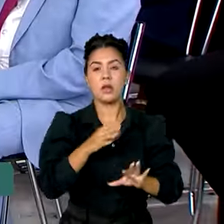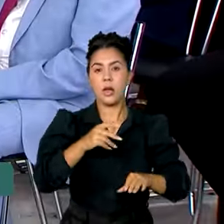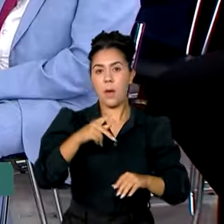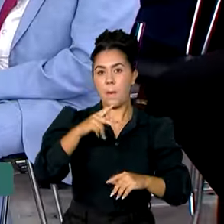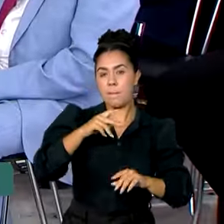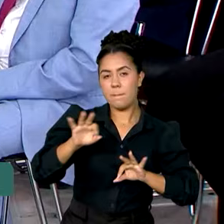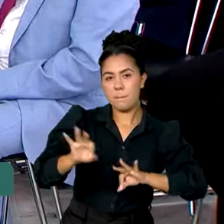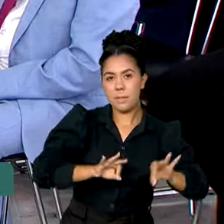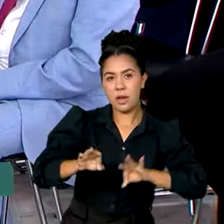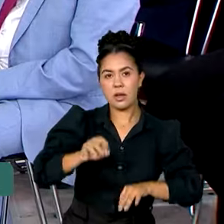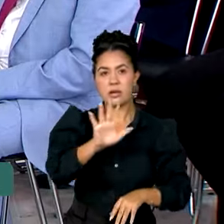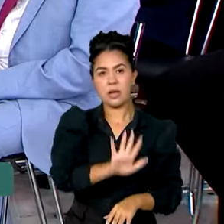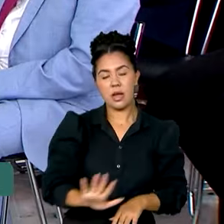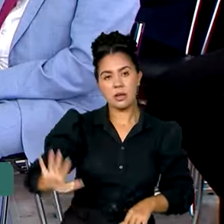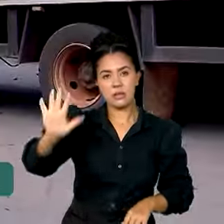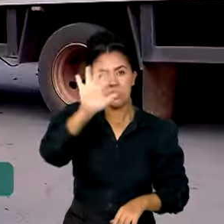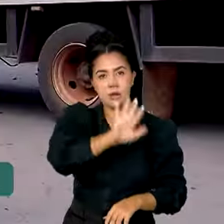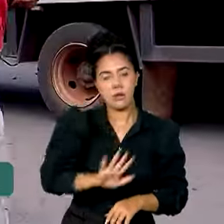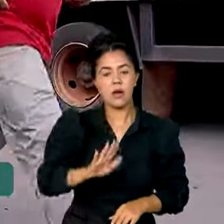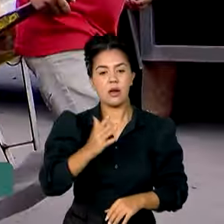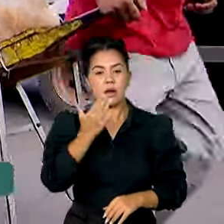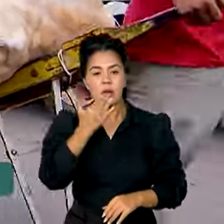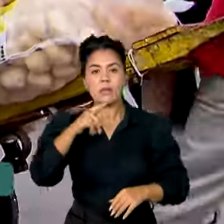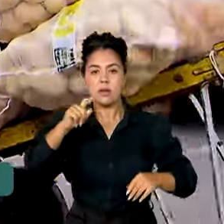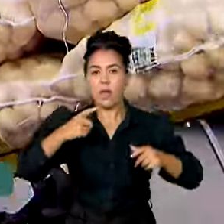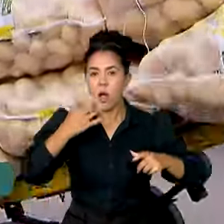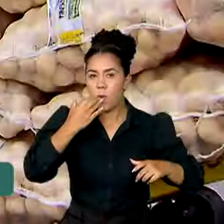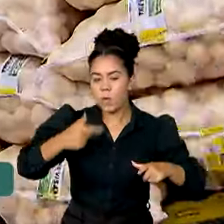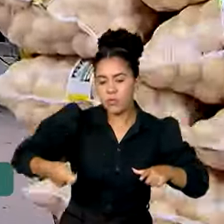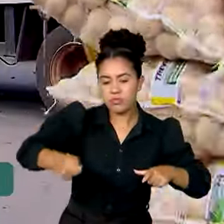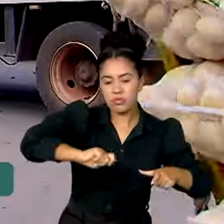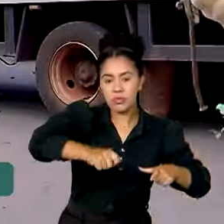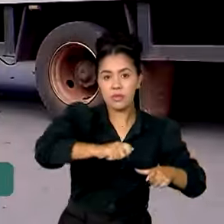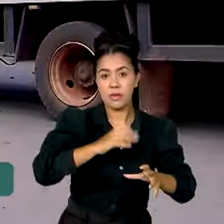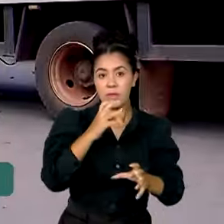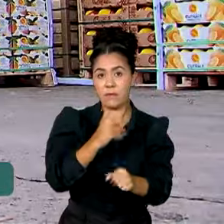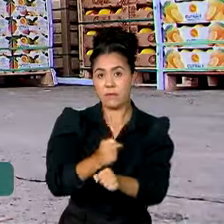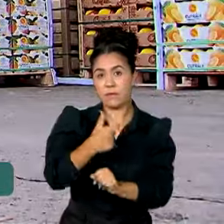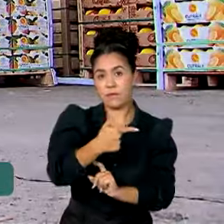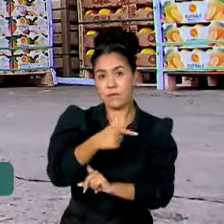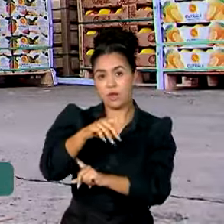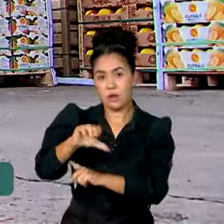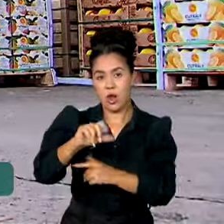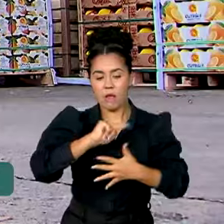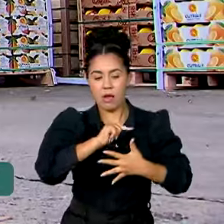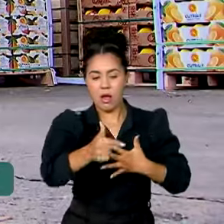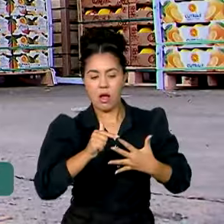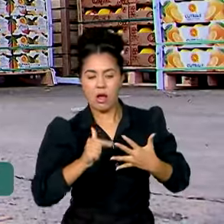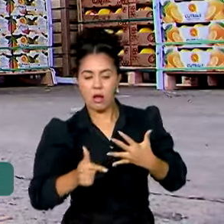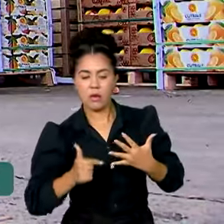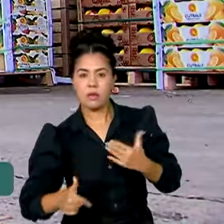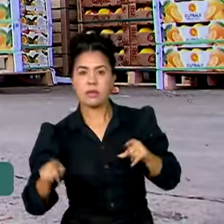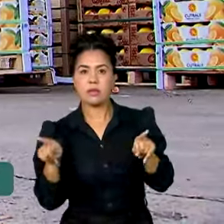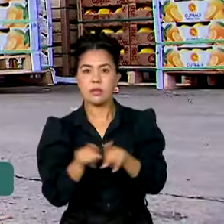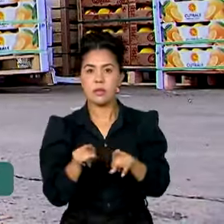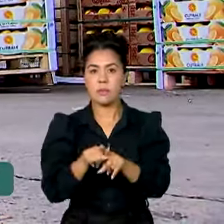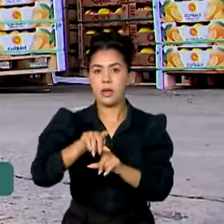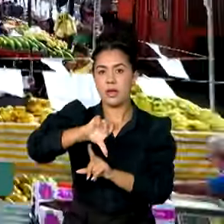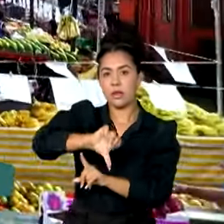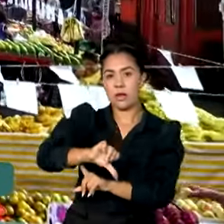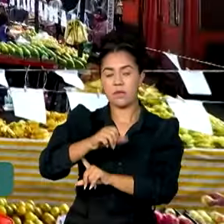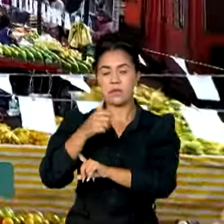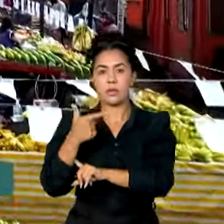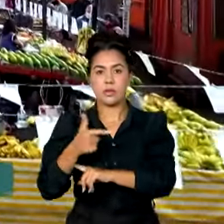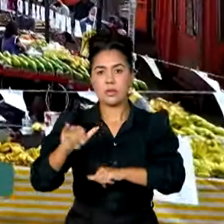conhecido como Alimento no Prato. São 29 iniciativas e 92 ações estratégicas, entre